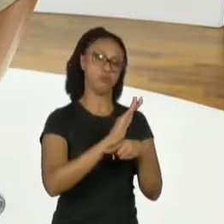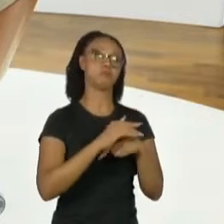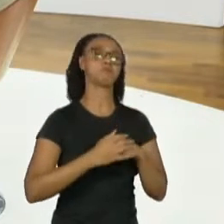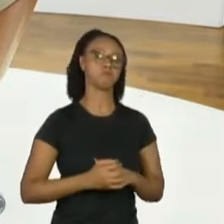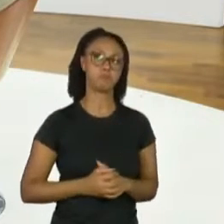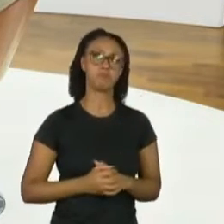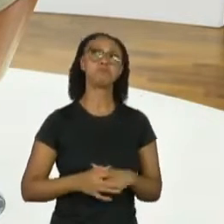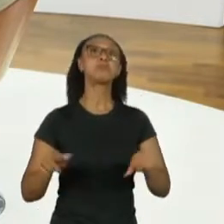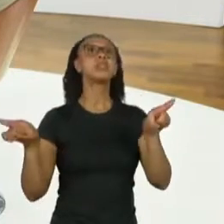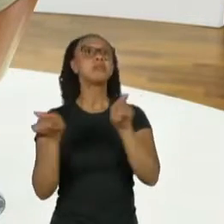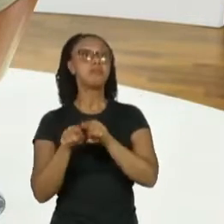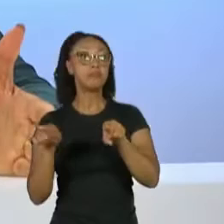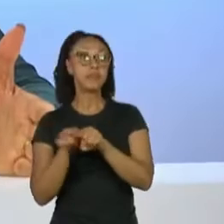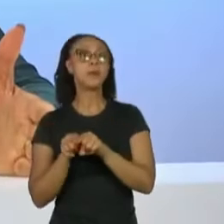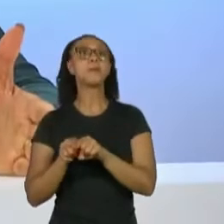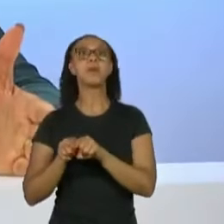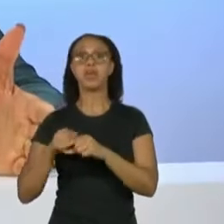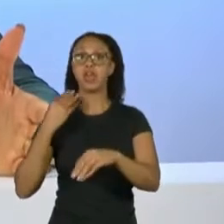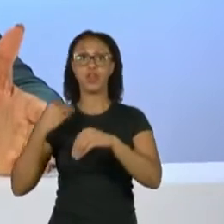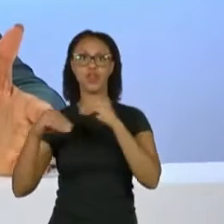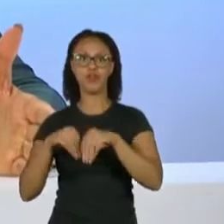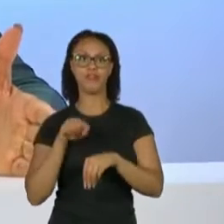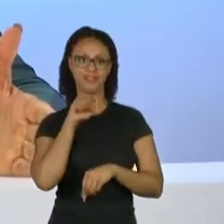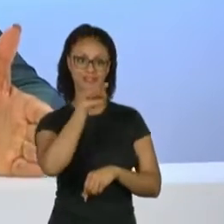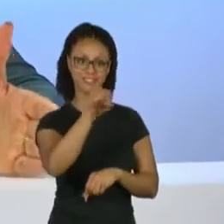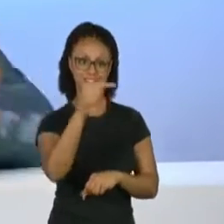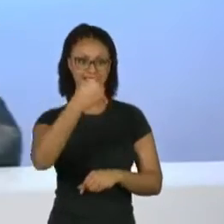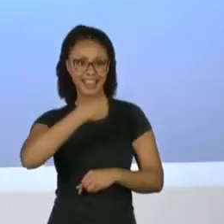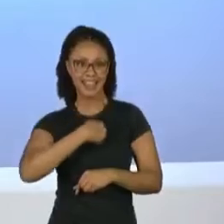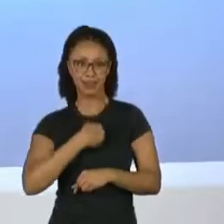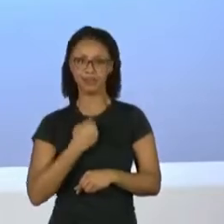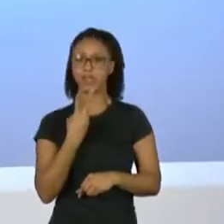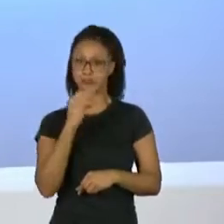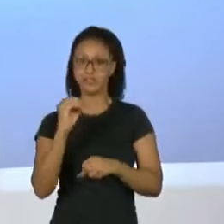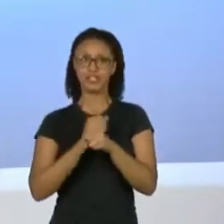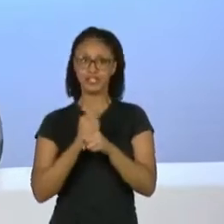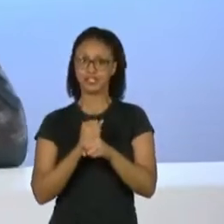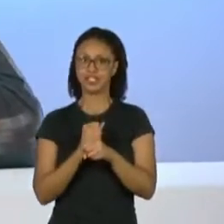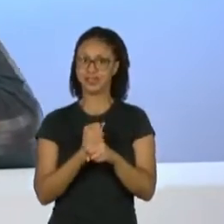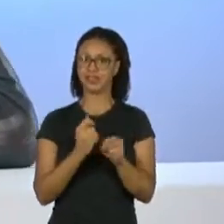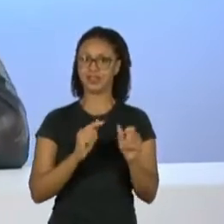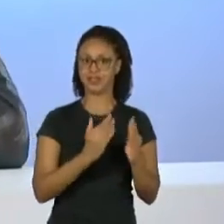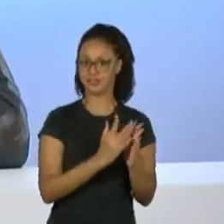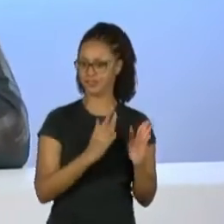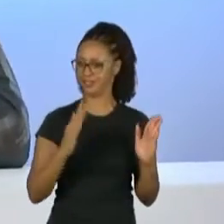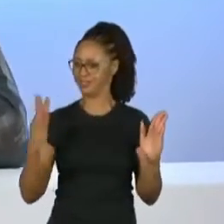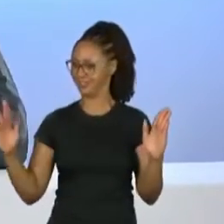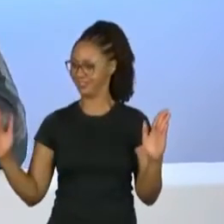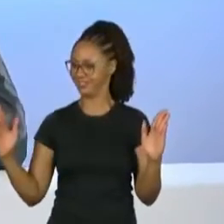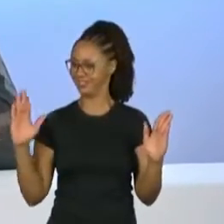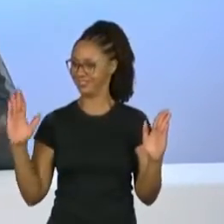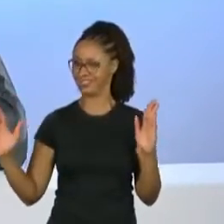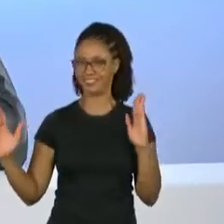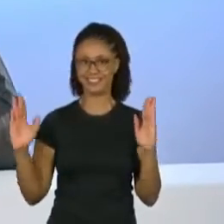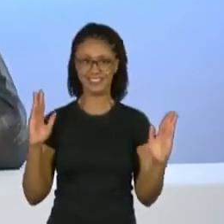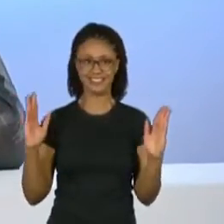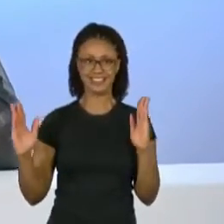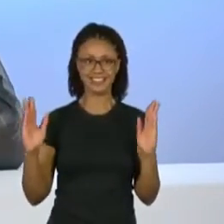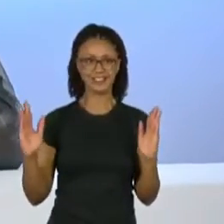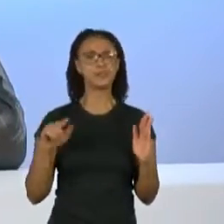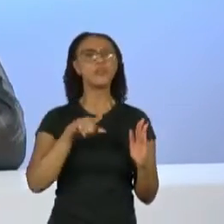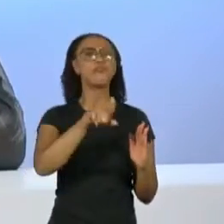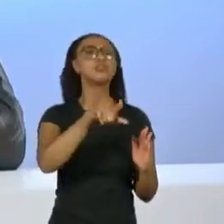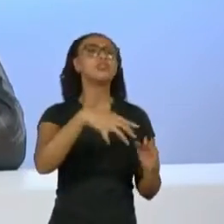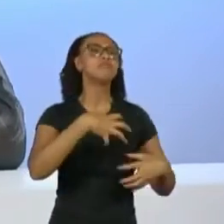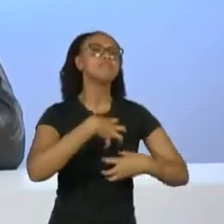para da Cor do Pecado, também são 20 anos. Então, eu quero, queria que a gente fizesse um padrão, se você falasse um pouquinho